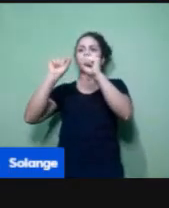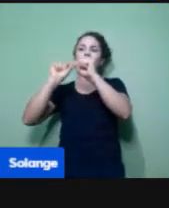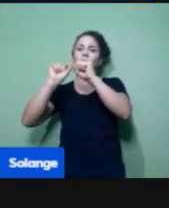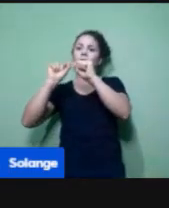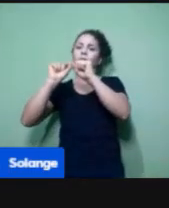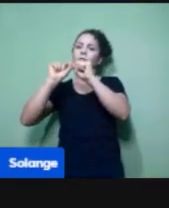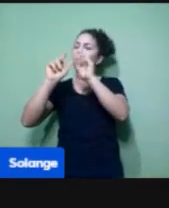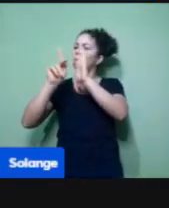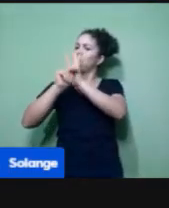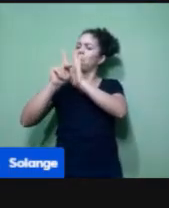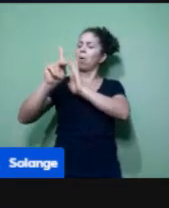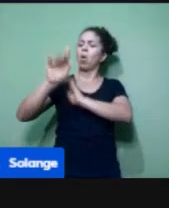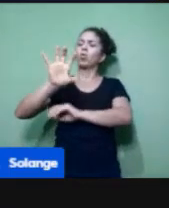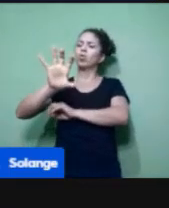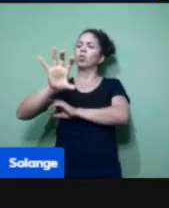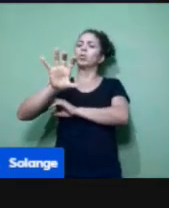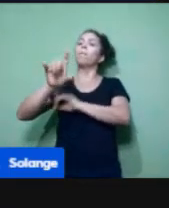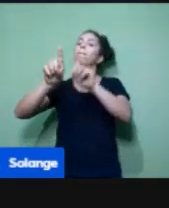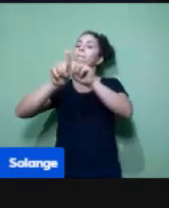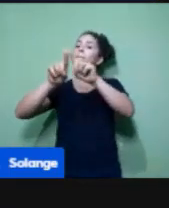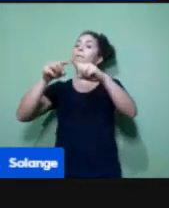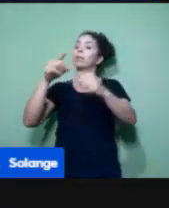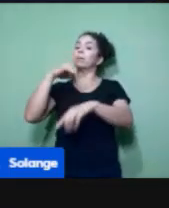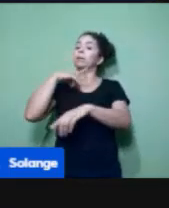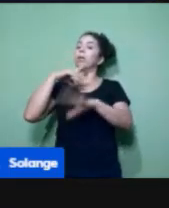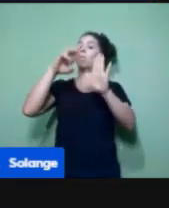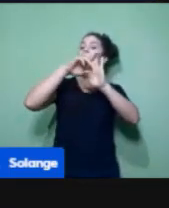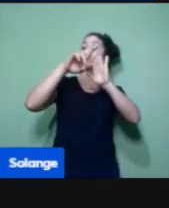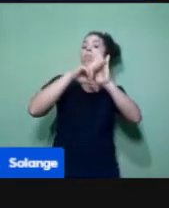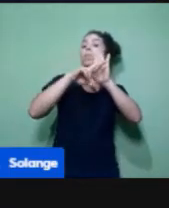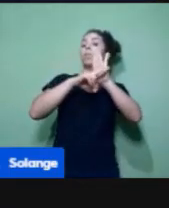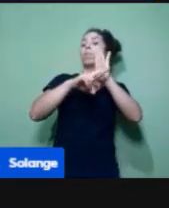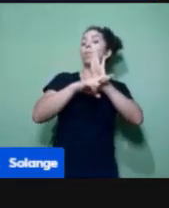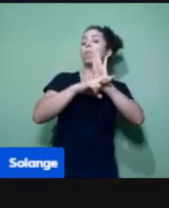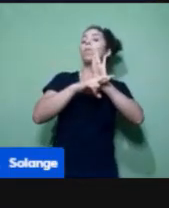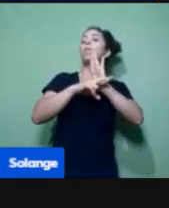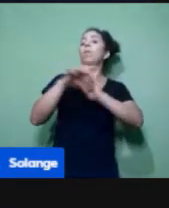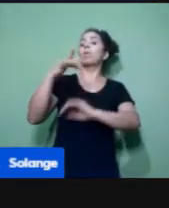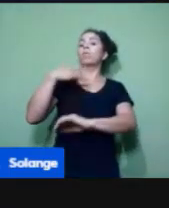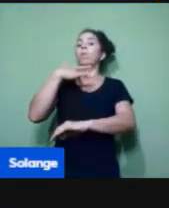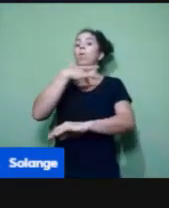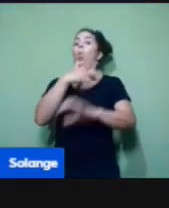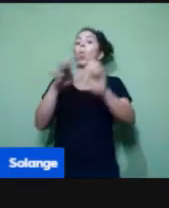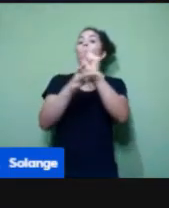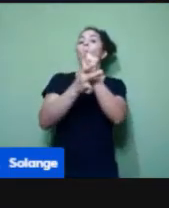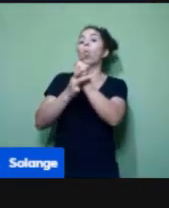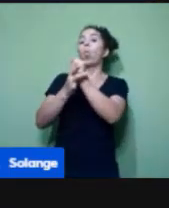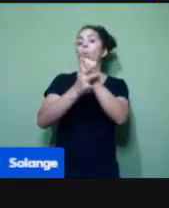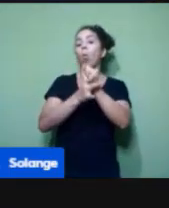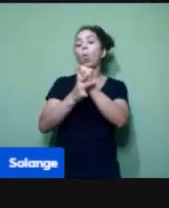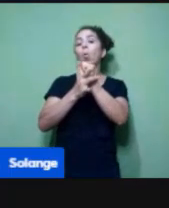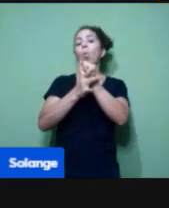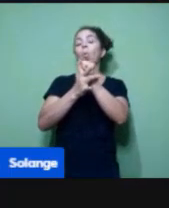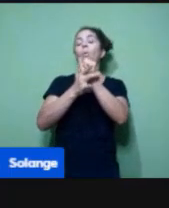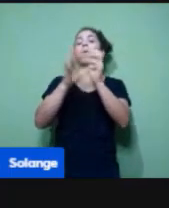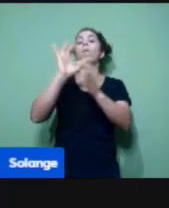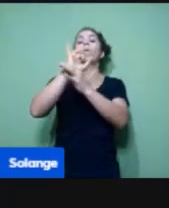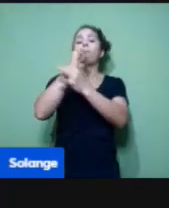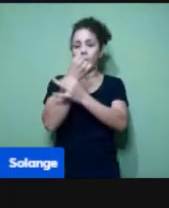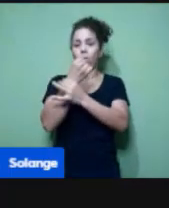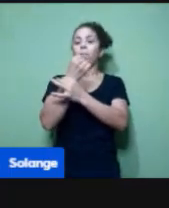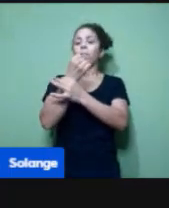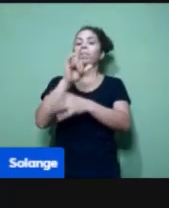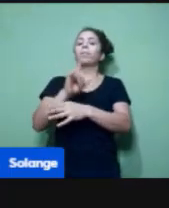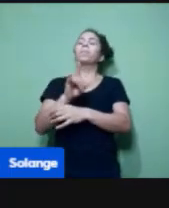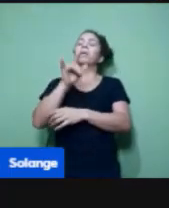importante, nas EMEIs para os grupos dois e três, tem aqueles brinquedos menores, onde as crianças colocam